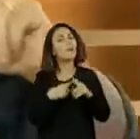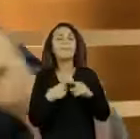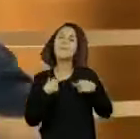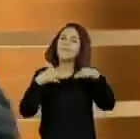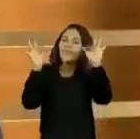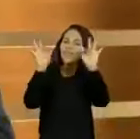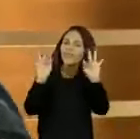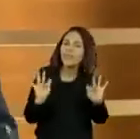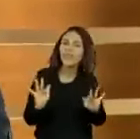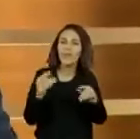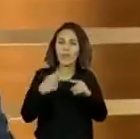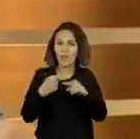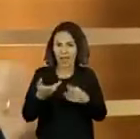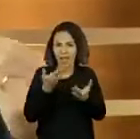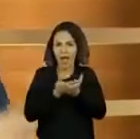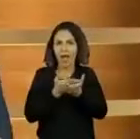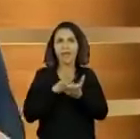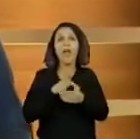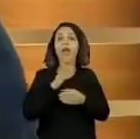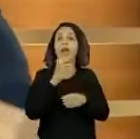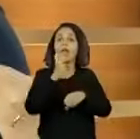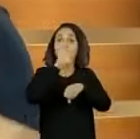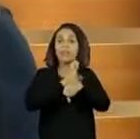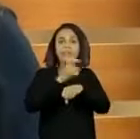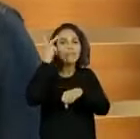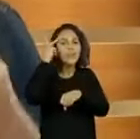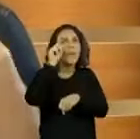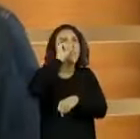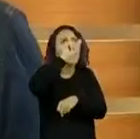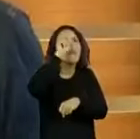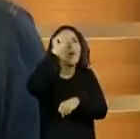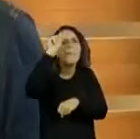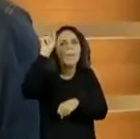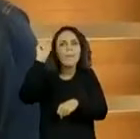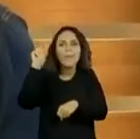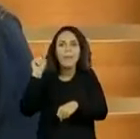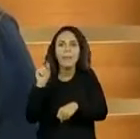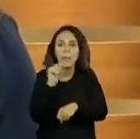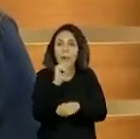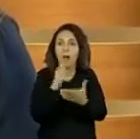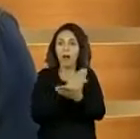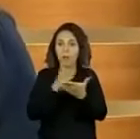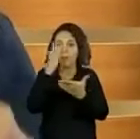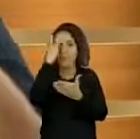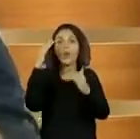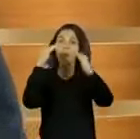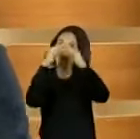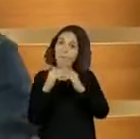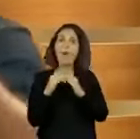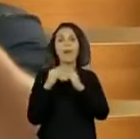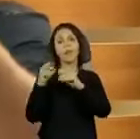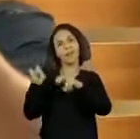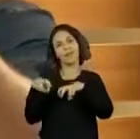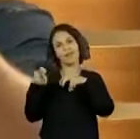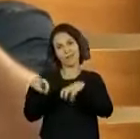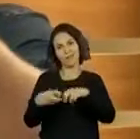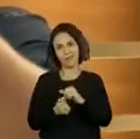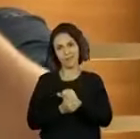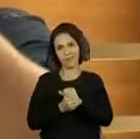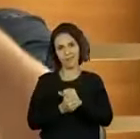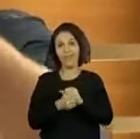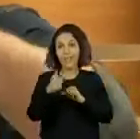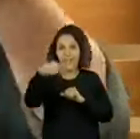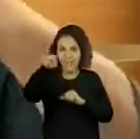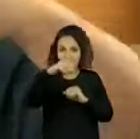como nós estamos transmitindo essa aula para o estado de São Paulo inteiro, e eu sei que tem muitos que moram no espaço rural, então a vocês que moram no